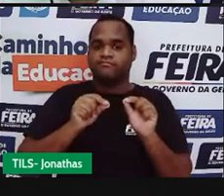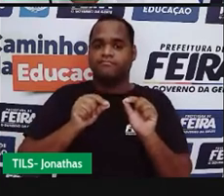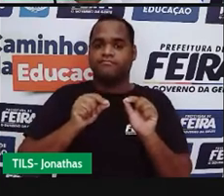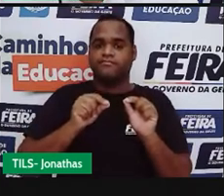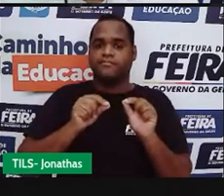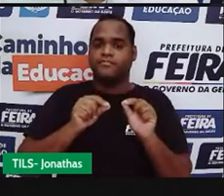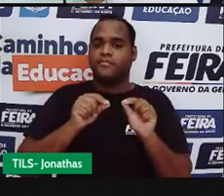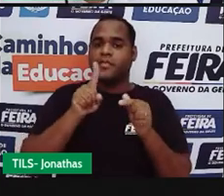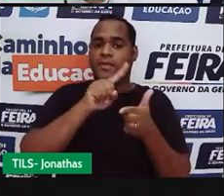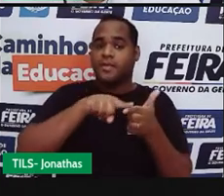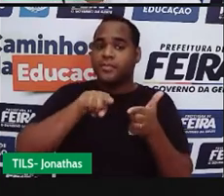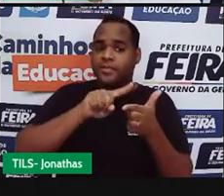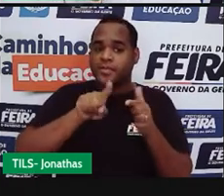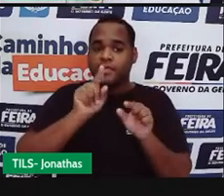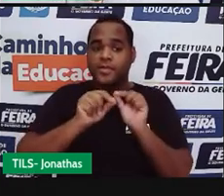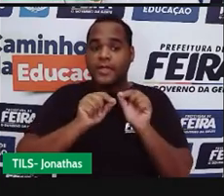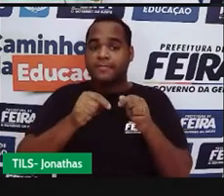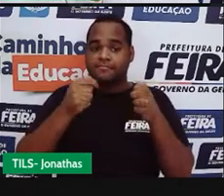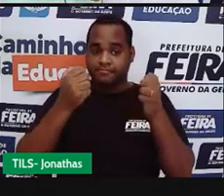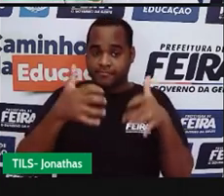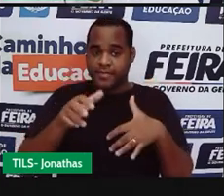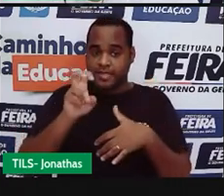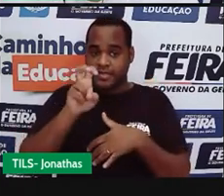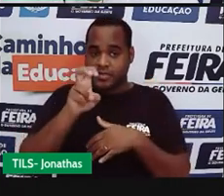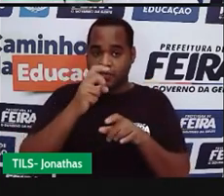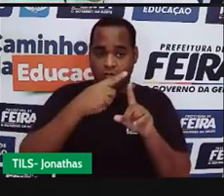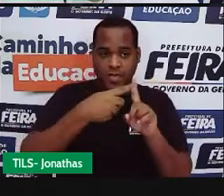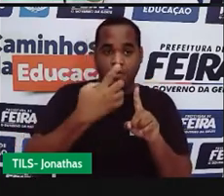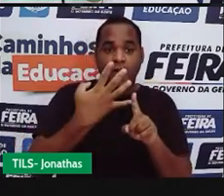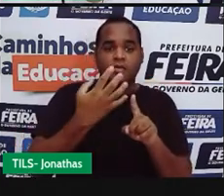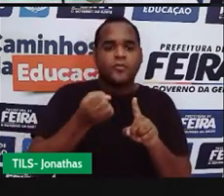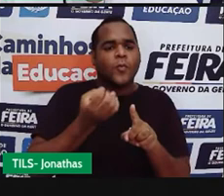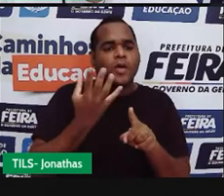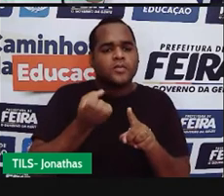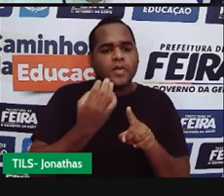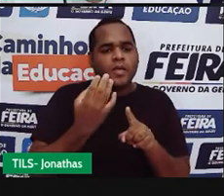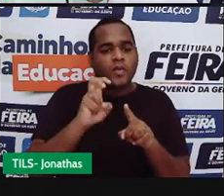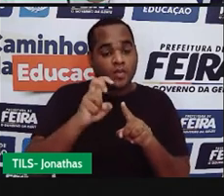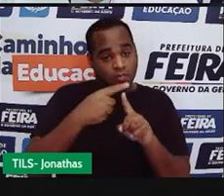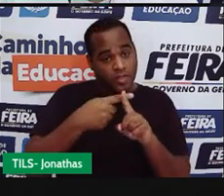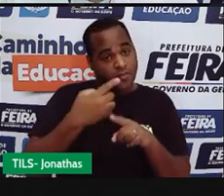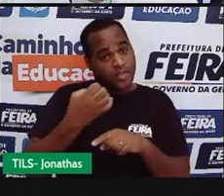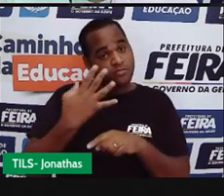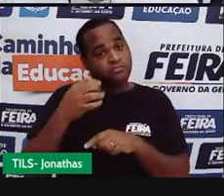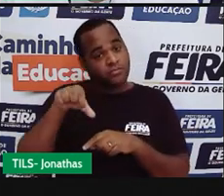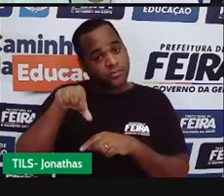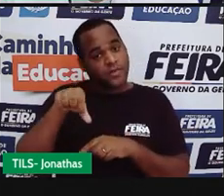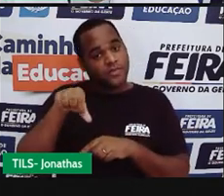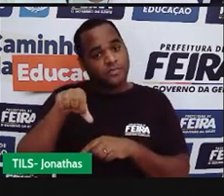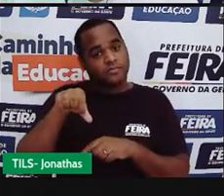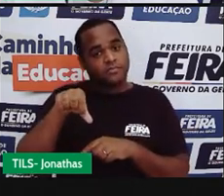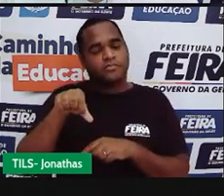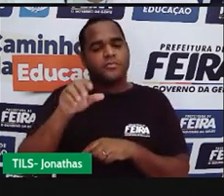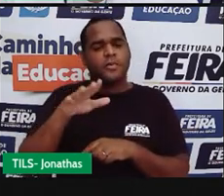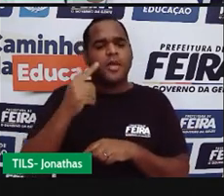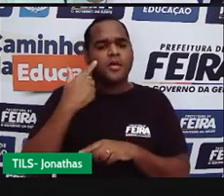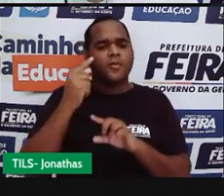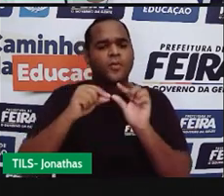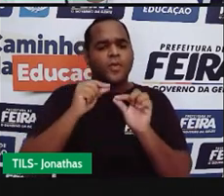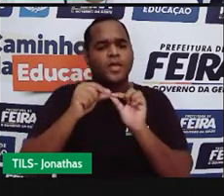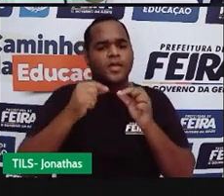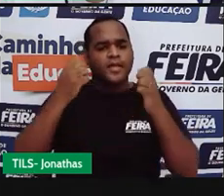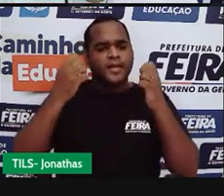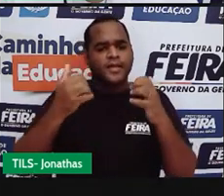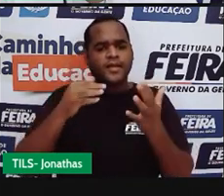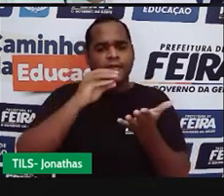Qual é o probleminha? Cinco mais quatro dá quanto? Cinco mais quatro dá nove. Só que qual foi o lado